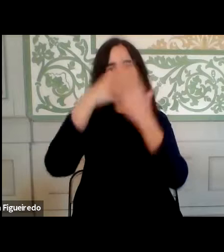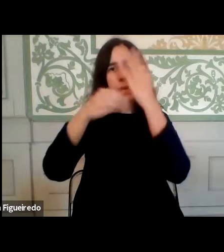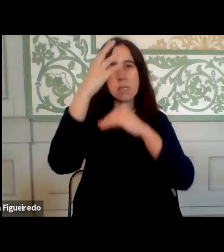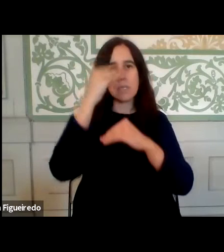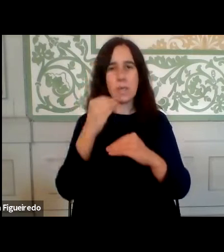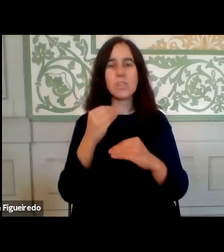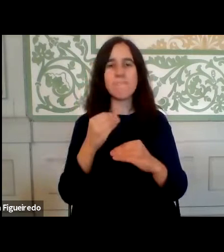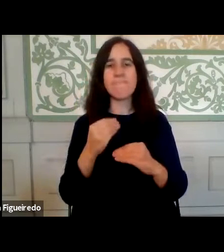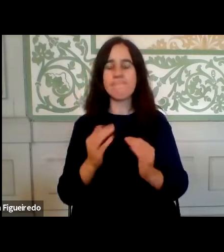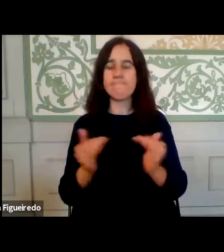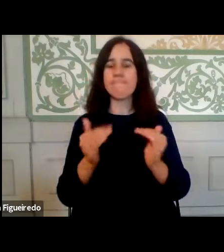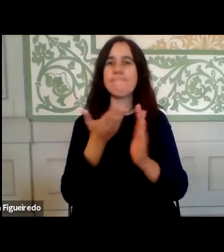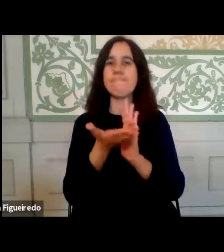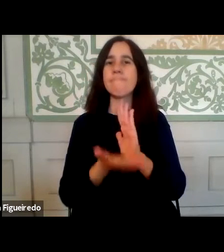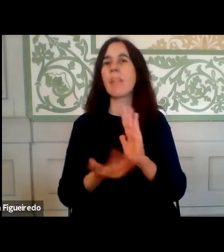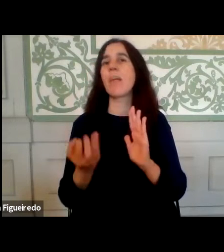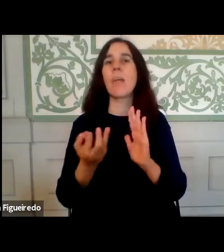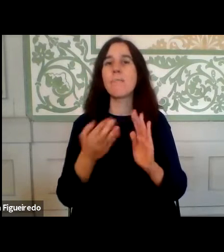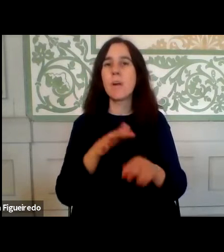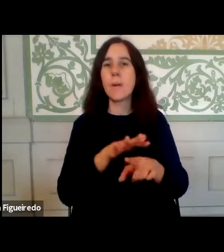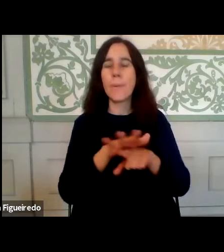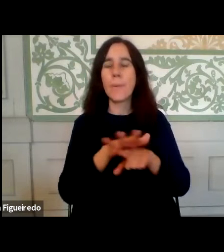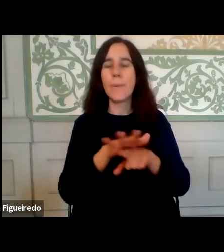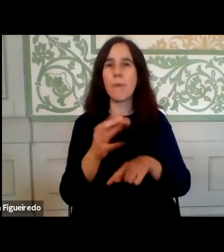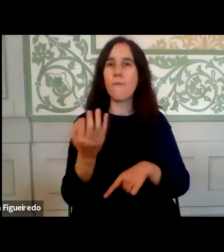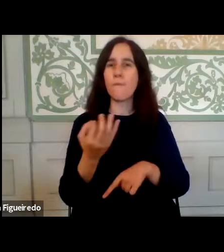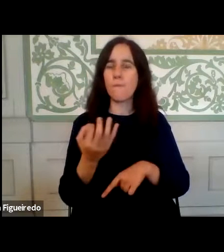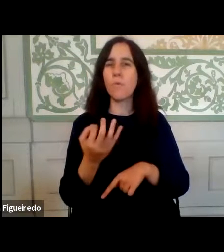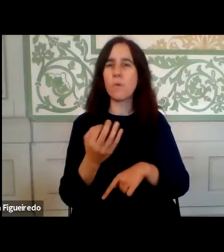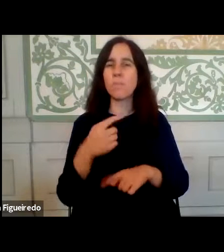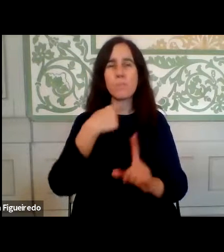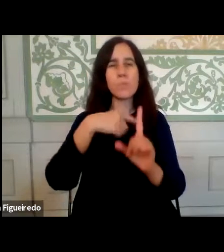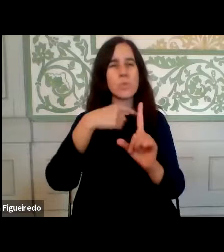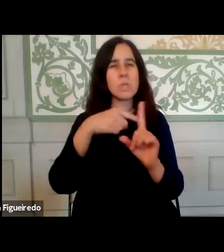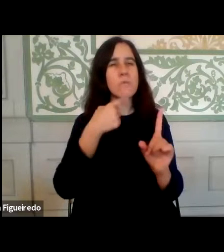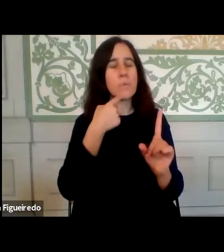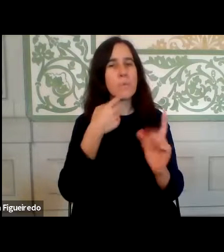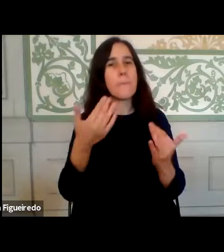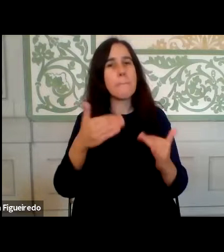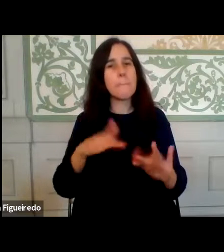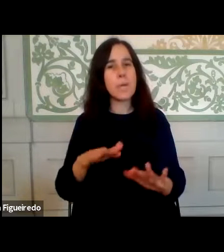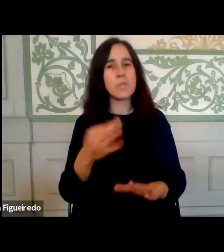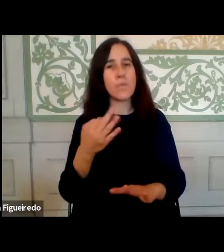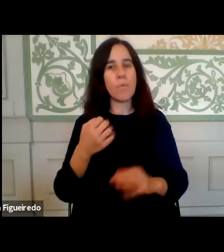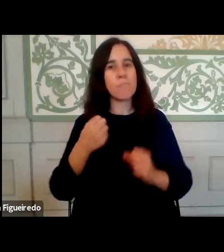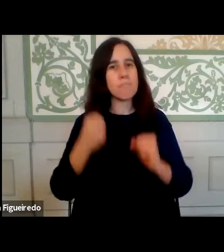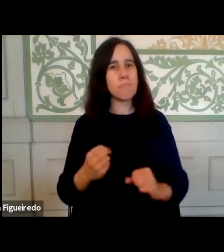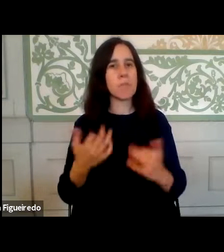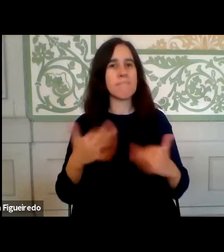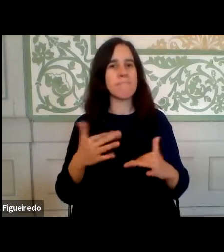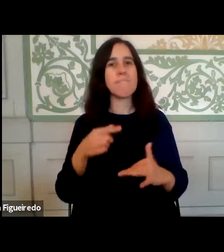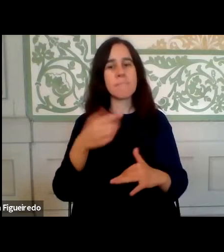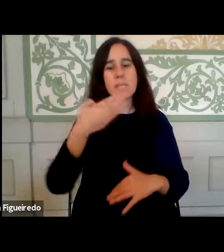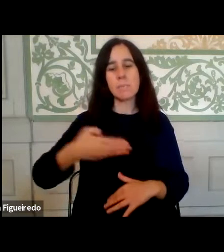dimensões que sofreram um impacto muito positivo, mas um impacto forte ao longo das